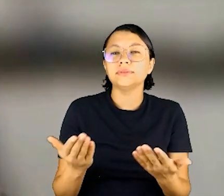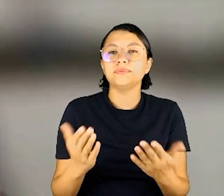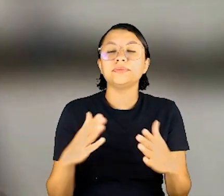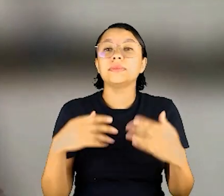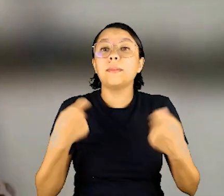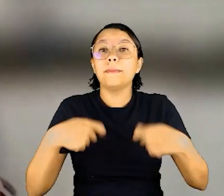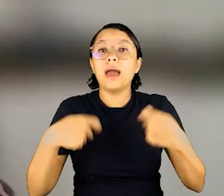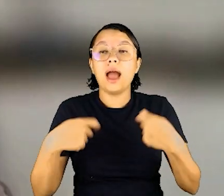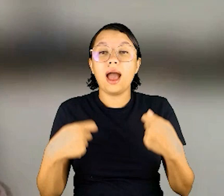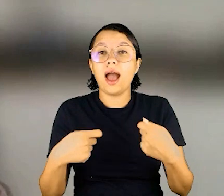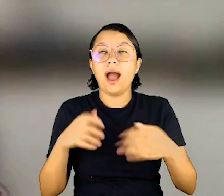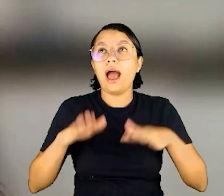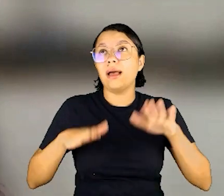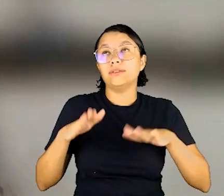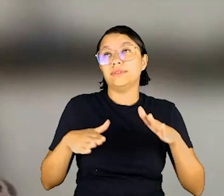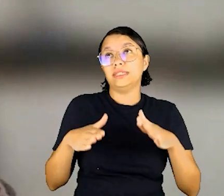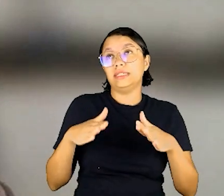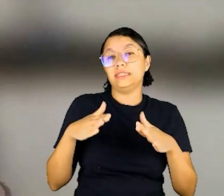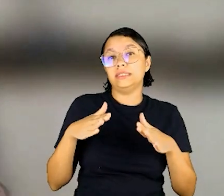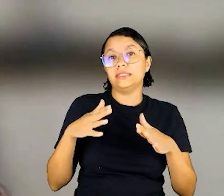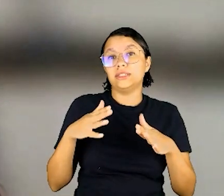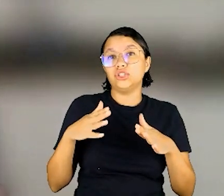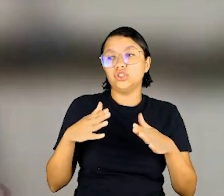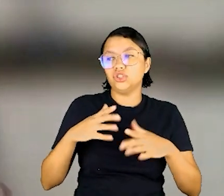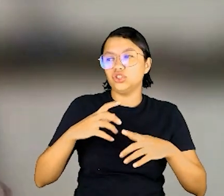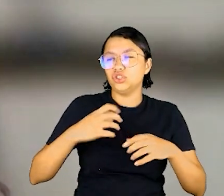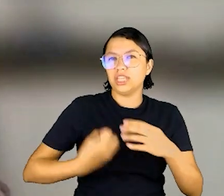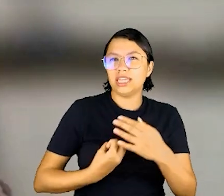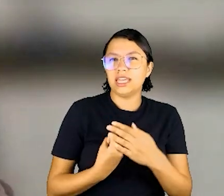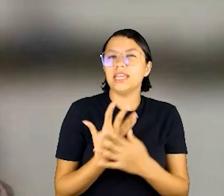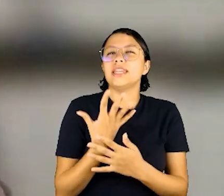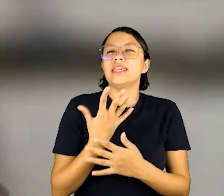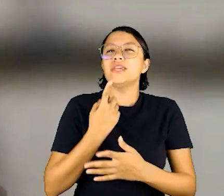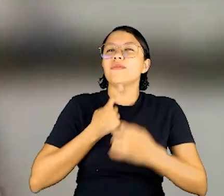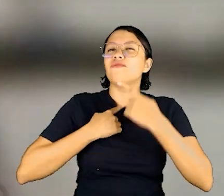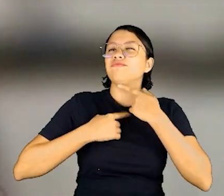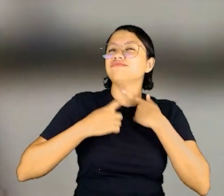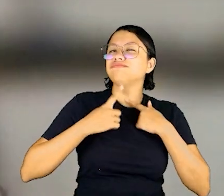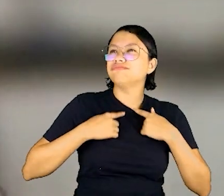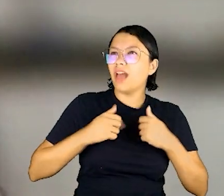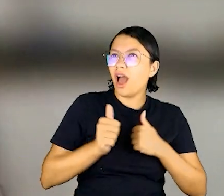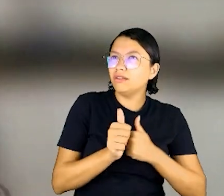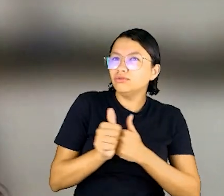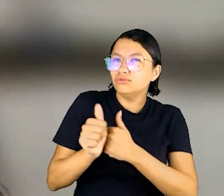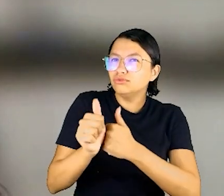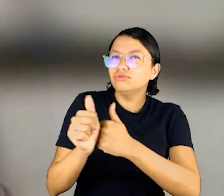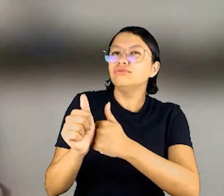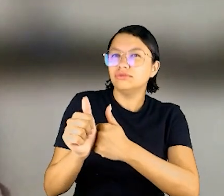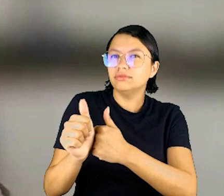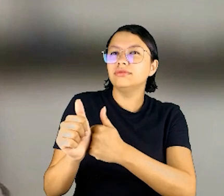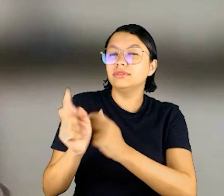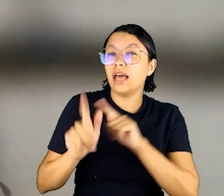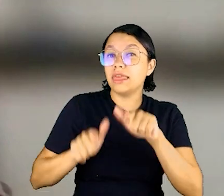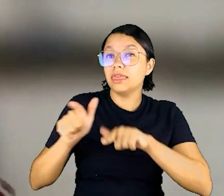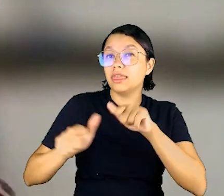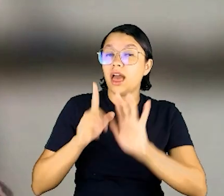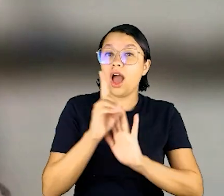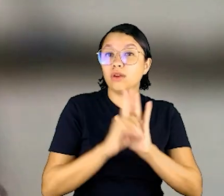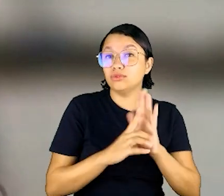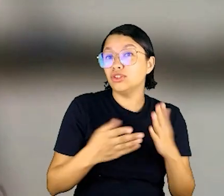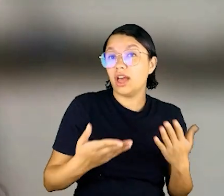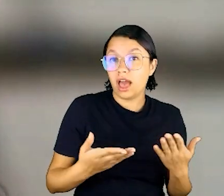no ensino médio, que precisam... Às vezes, a gente até desperta uma vontade aí de seguir a carreira do direito